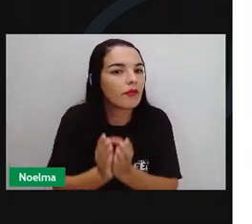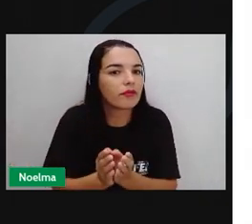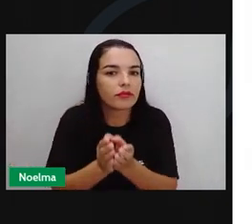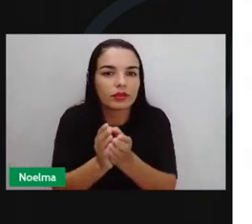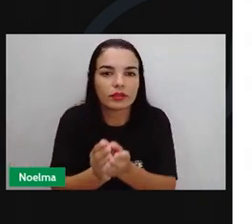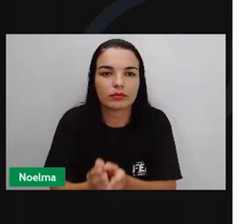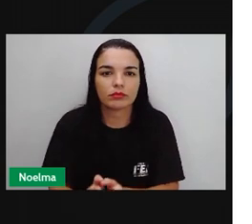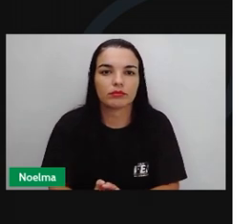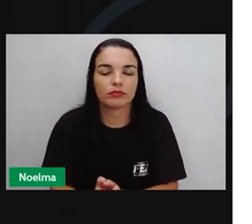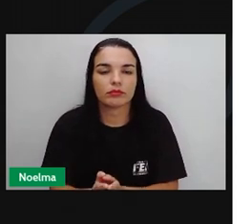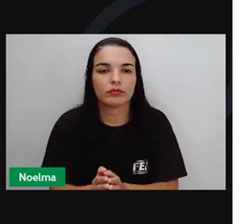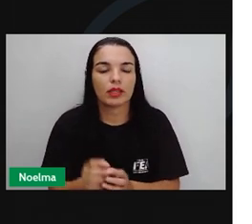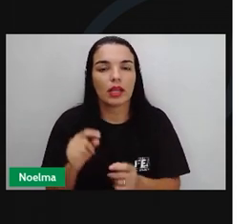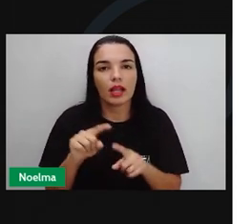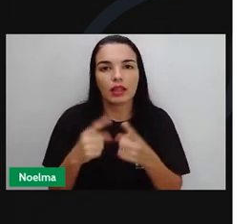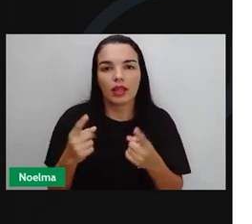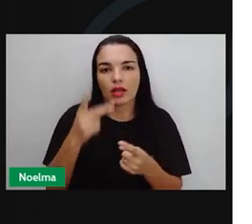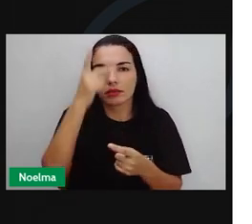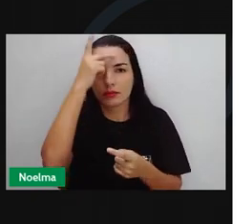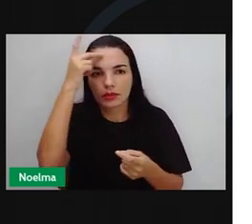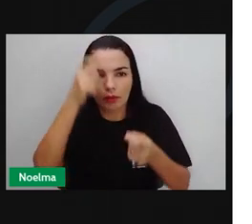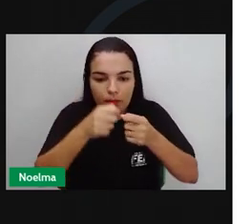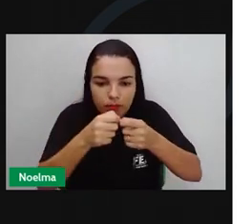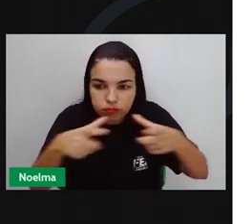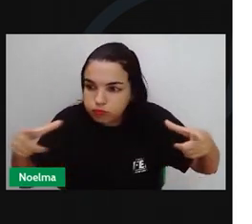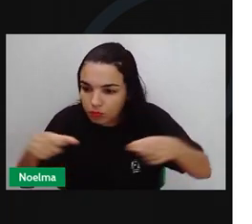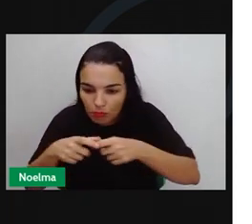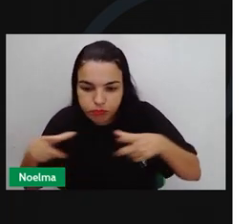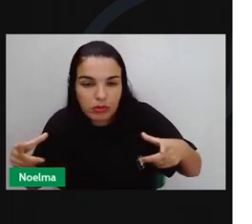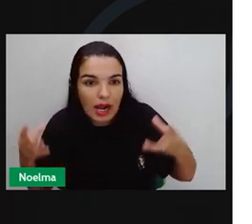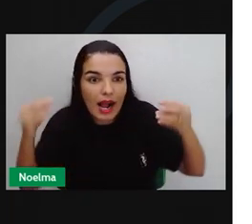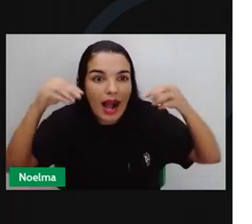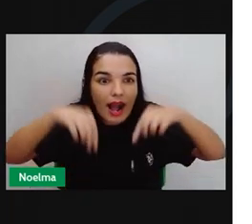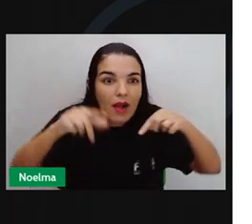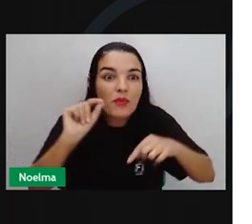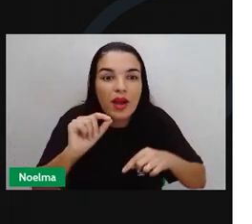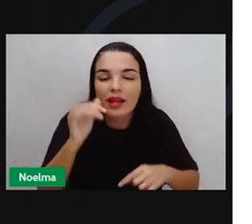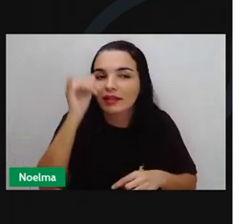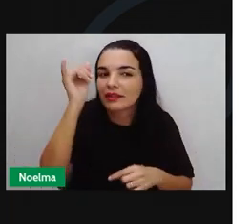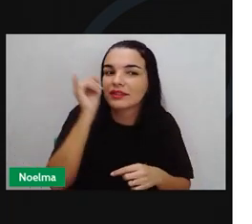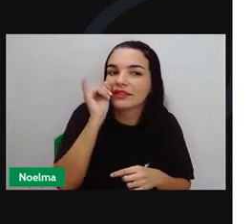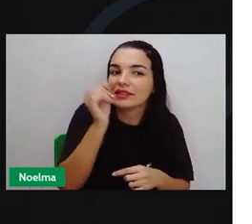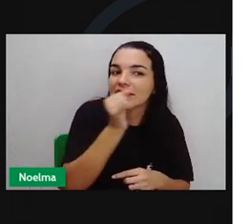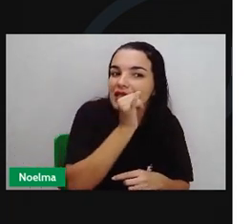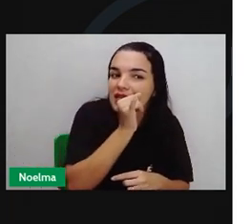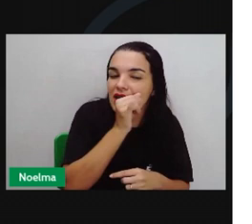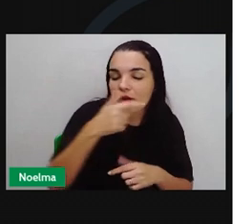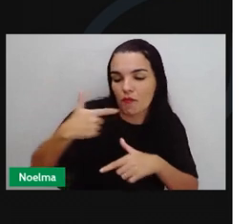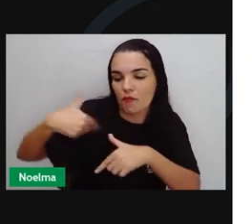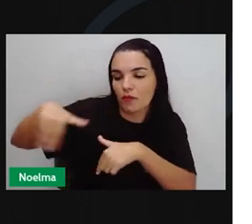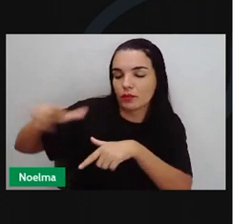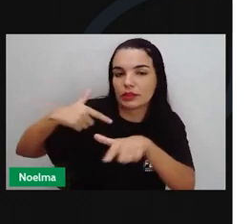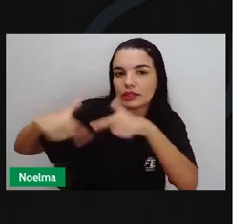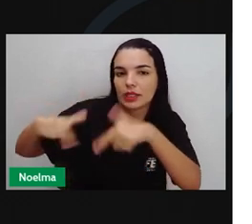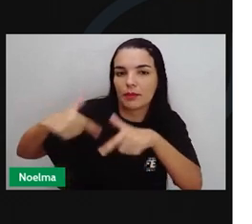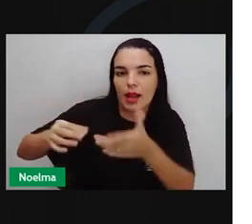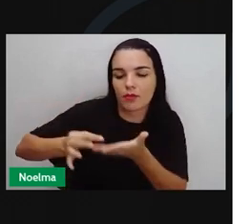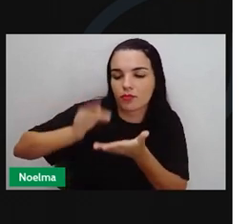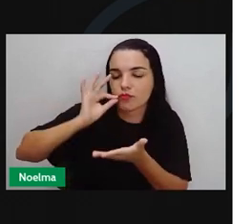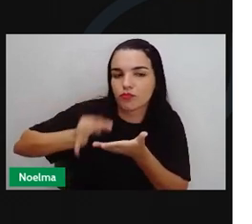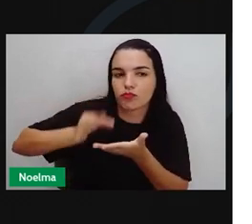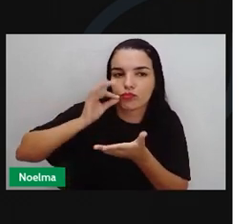Inicialmente os que chegam em maior número são os italianos que vão para as lavouras de café mas logo se